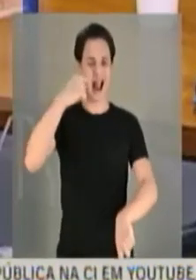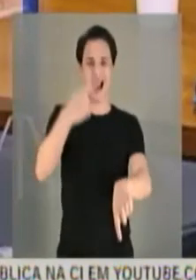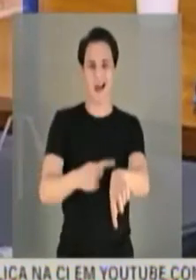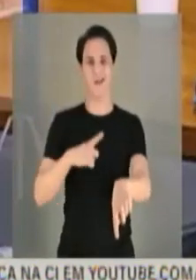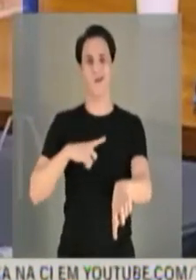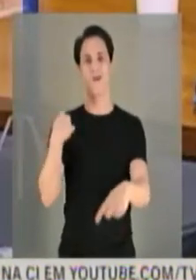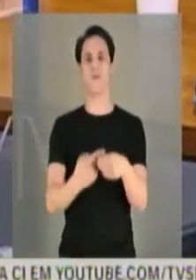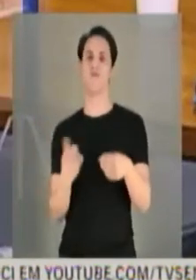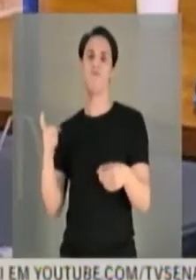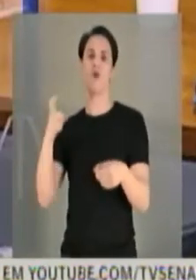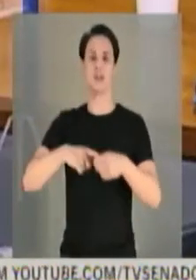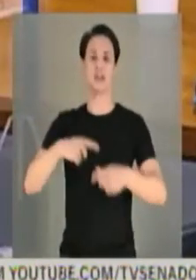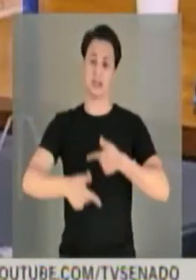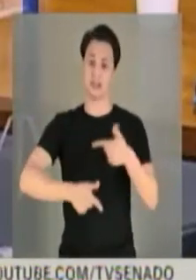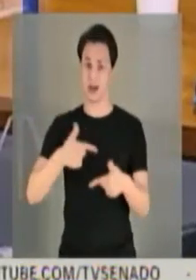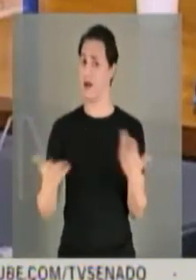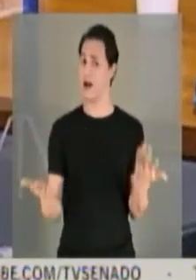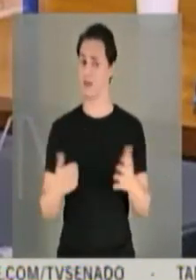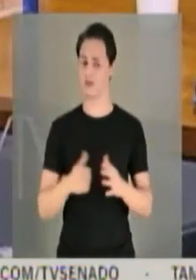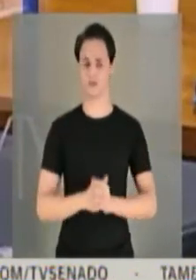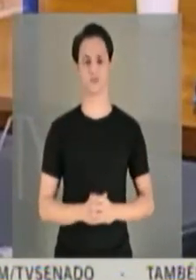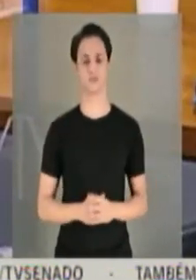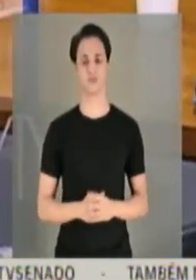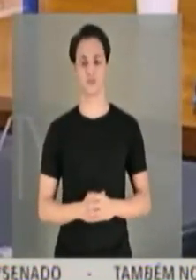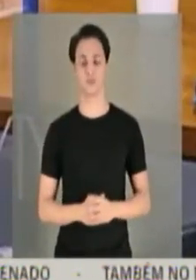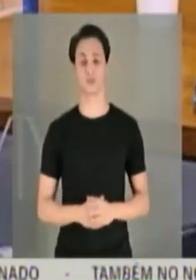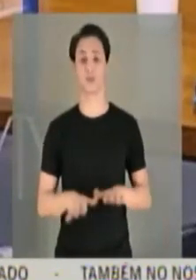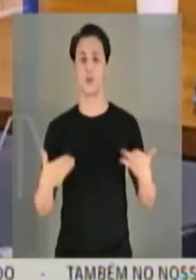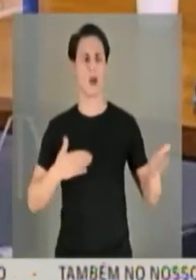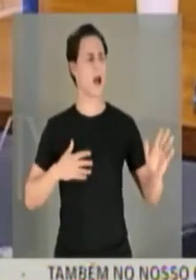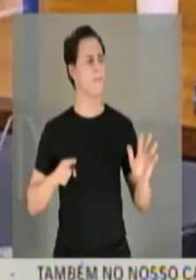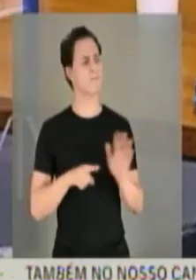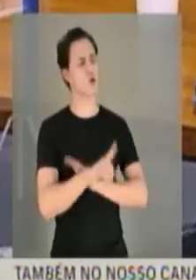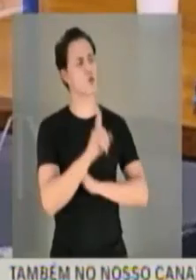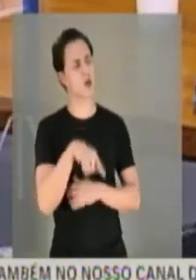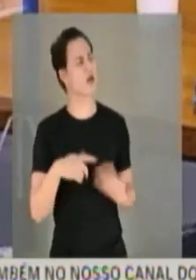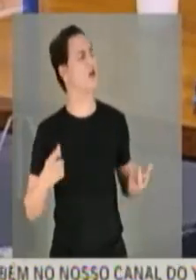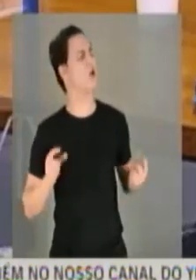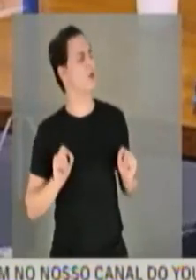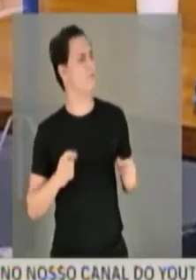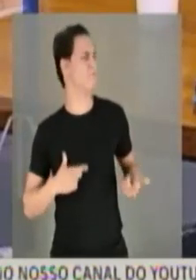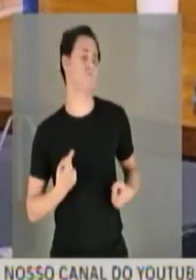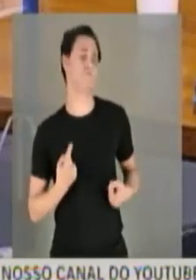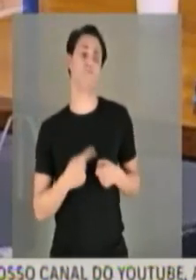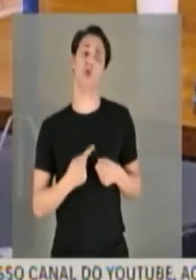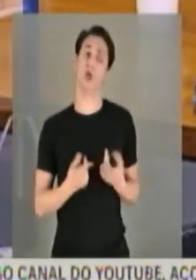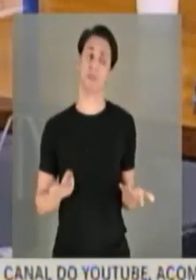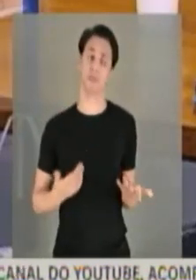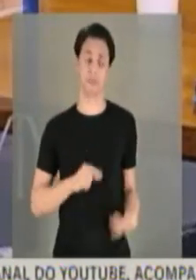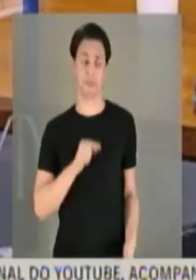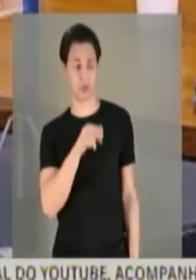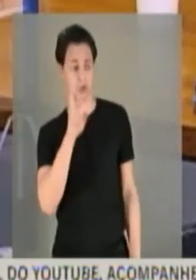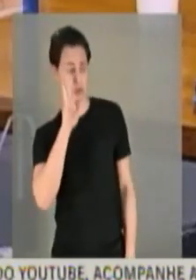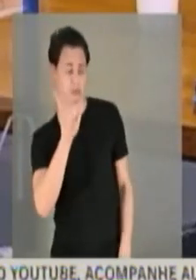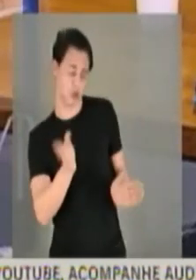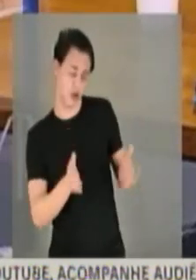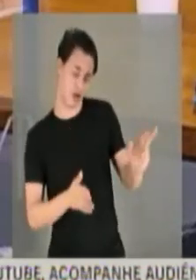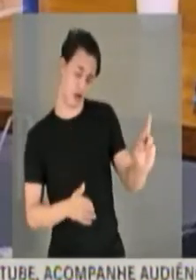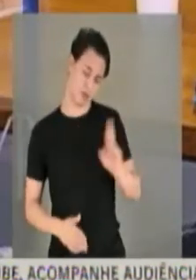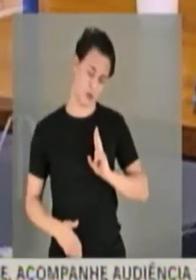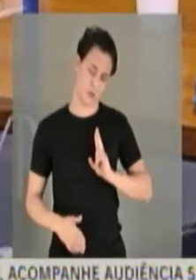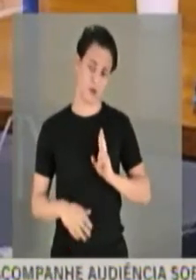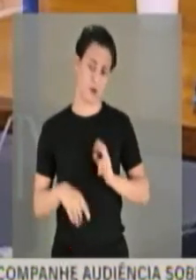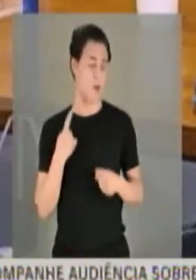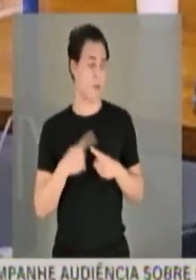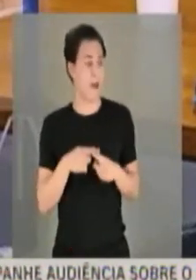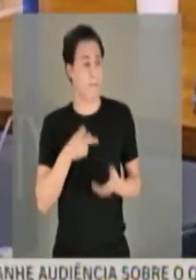voltarmos para o mercado de trabalho essa crise sanitária. A pergunta que fica é por que, e vossa senhoria de alguma forma já nos respondeu, por que